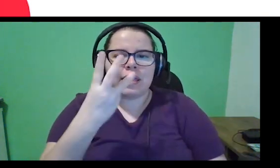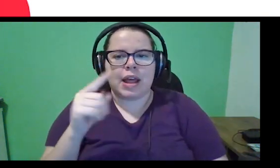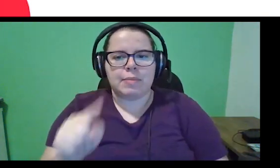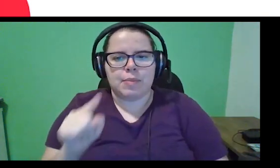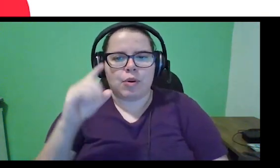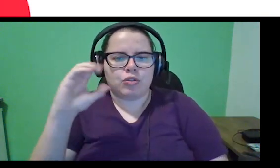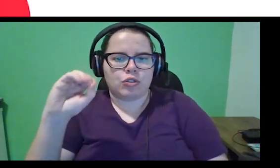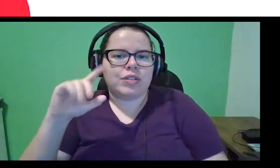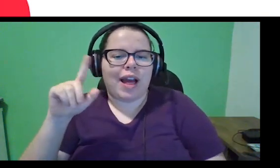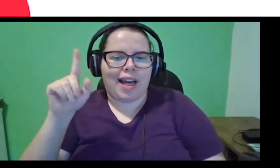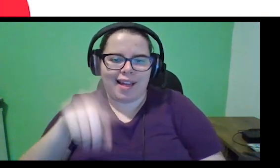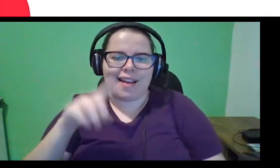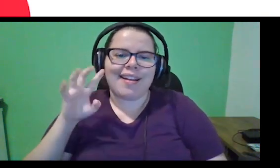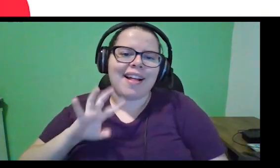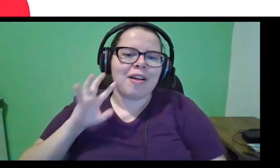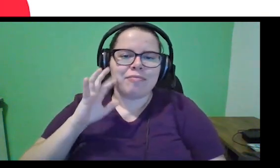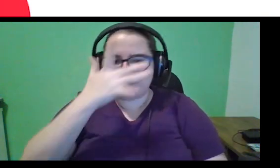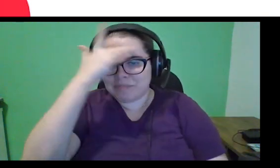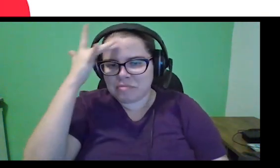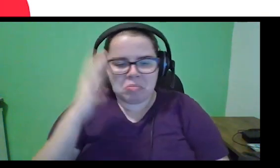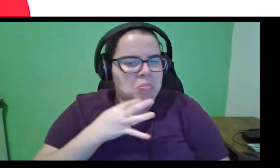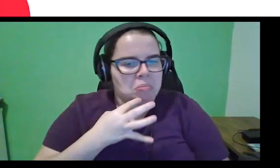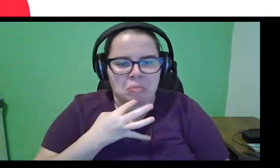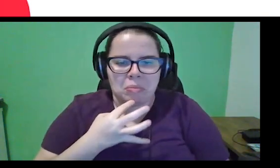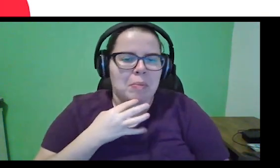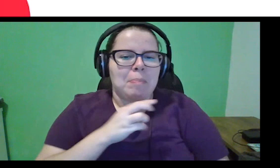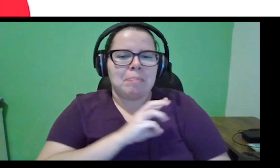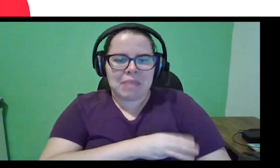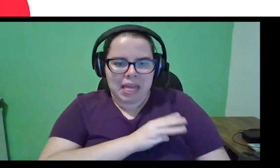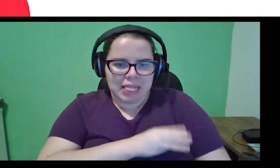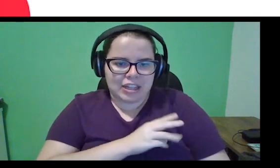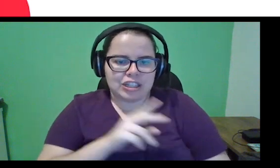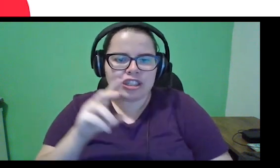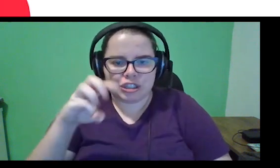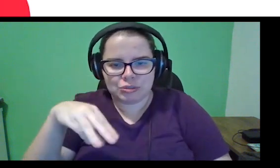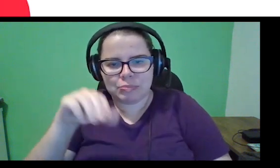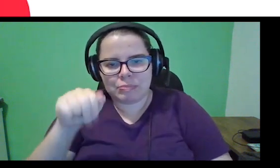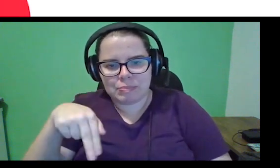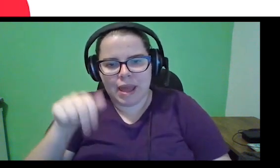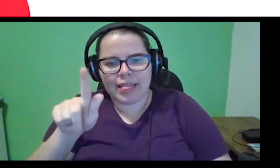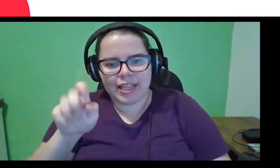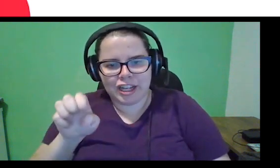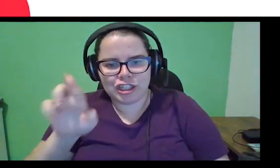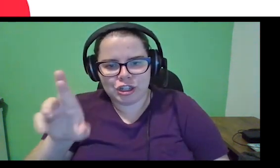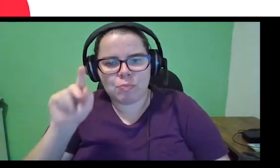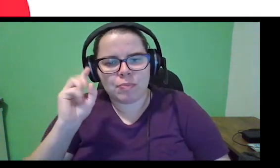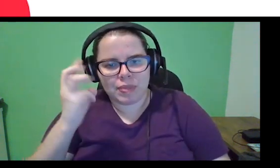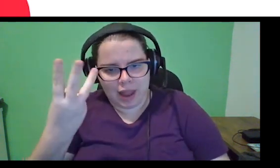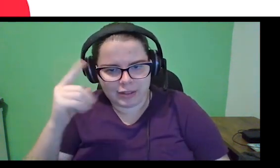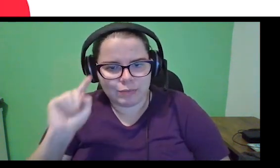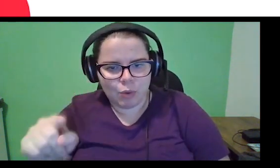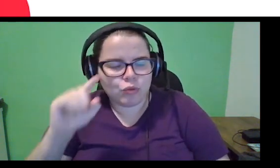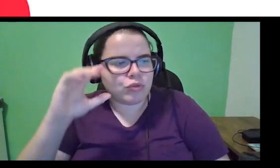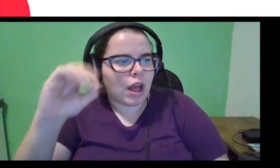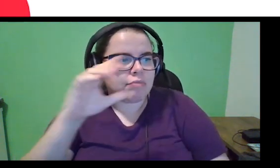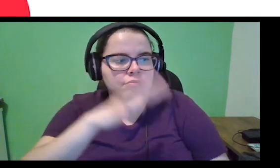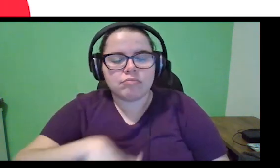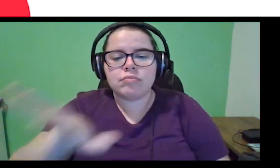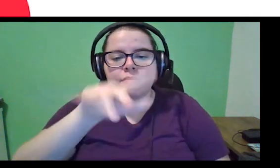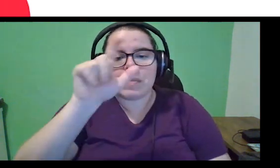Então, vale, para quem não conhece, ou quem já conhece, mas vale mergulhar bastante, que esse pilar todo de pessoas,